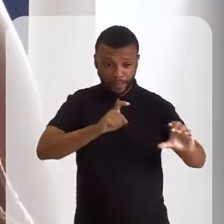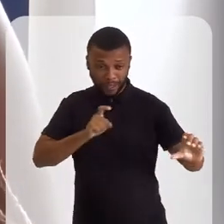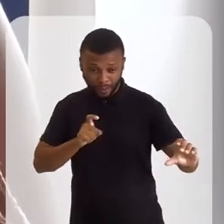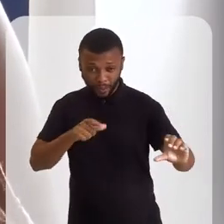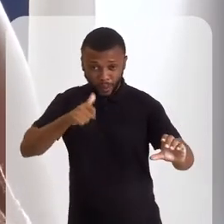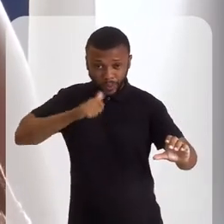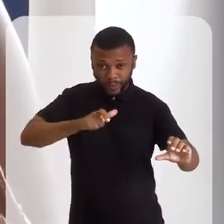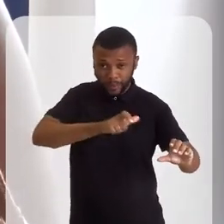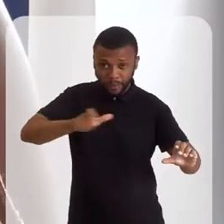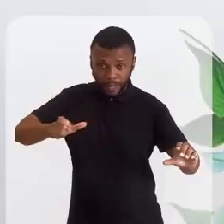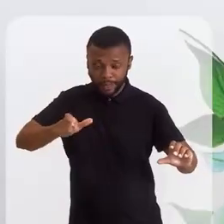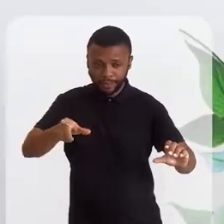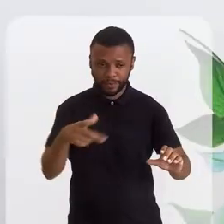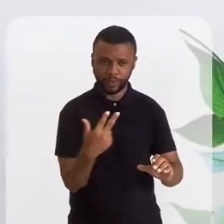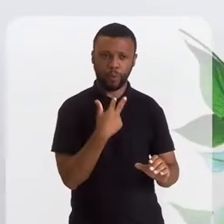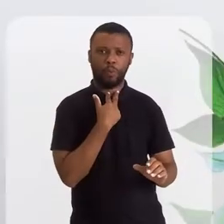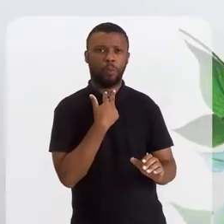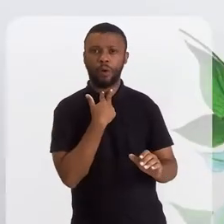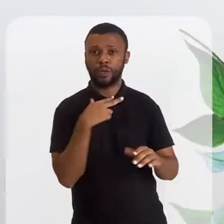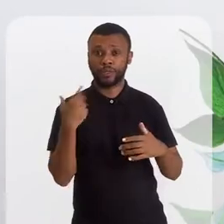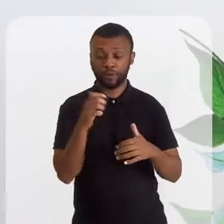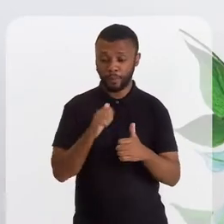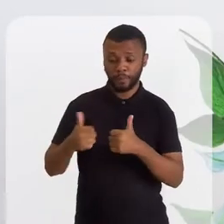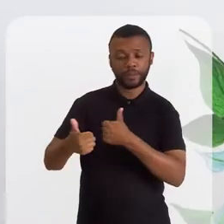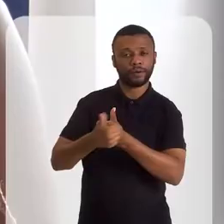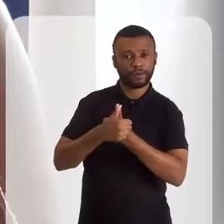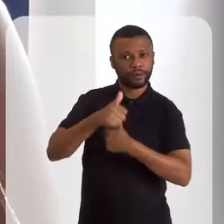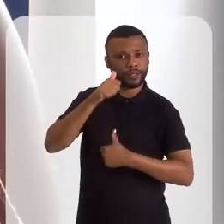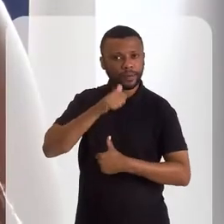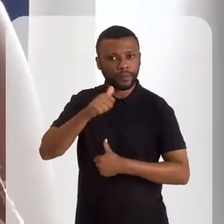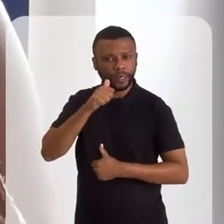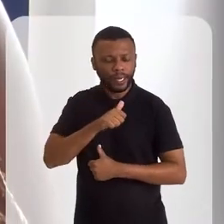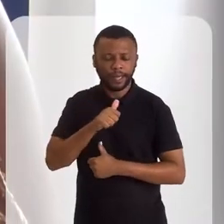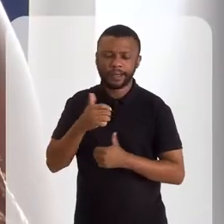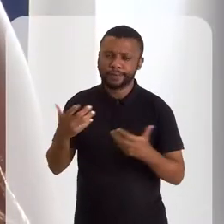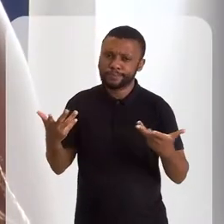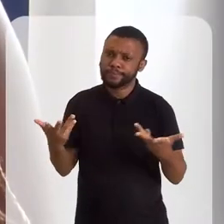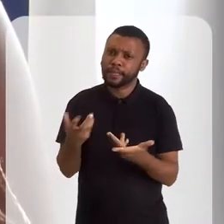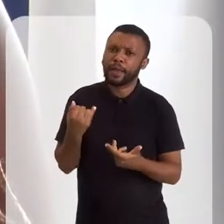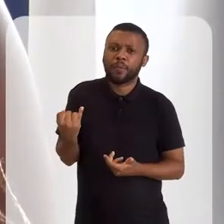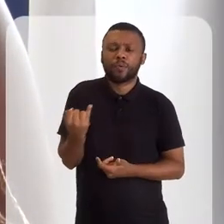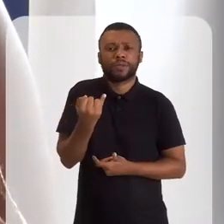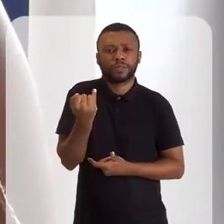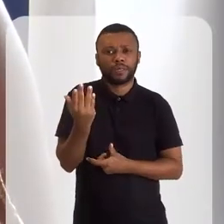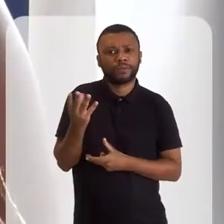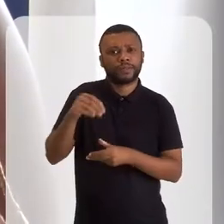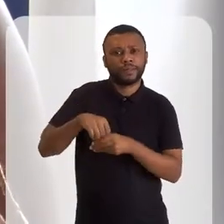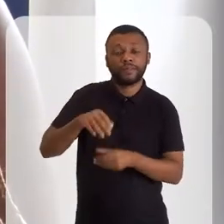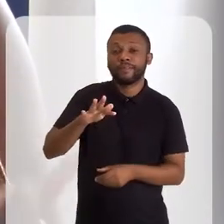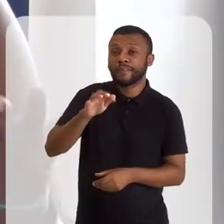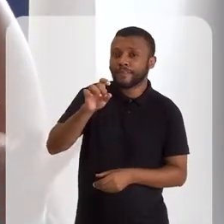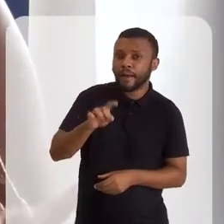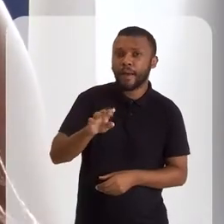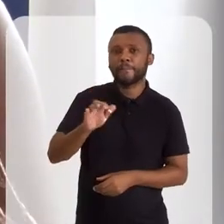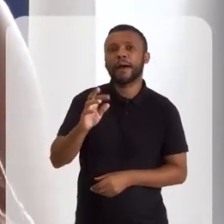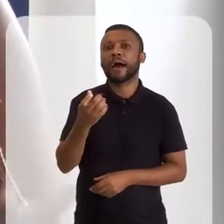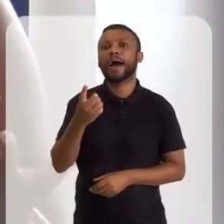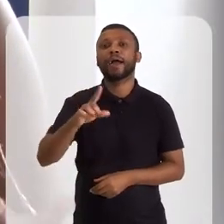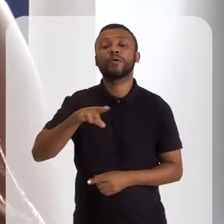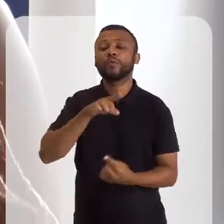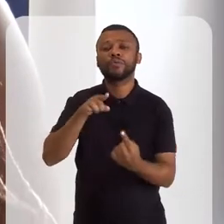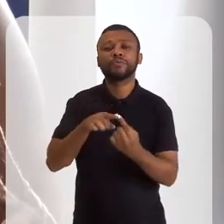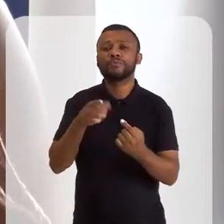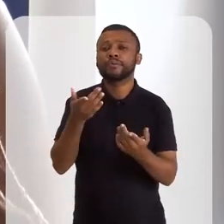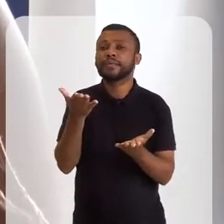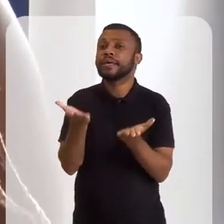emancipação das mulheres. Então, o protagonismo da mulher é extremamente importante dentro da comunidade Bahá'u'llá, justo para esse equilíbrio entre homem e